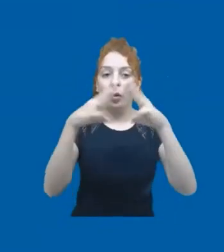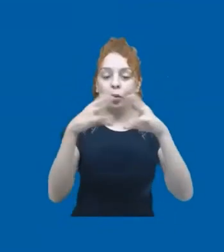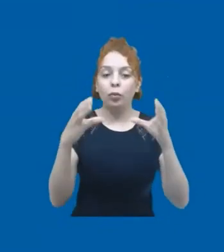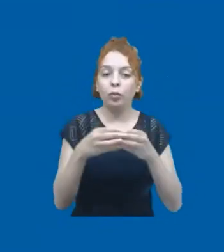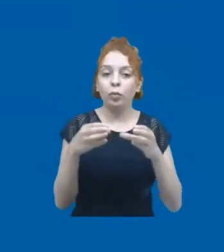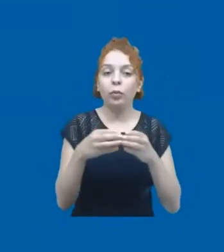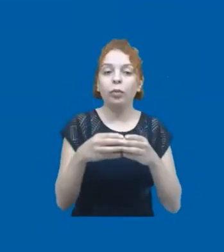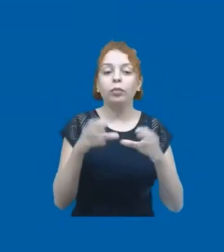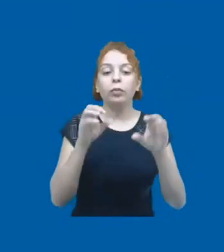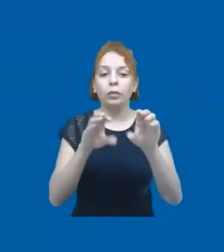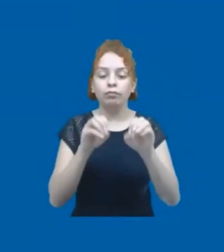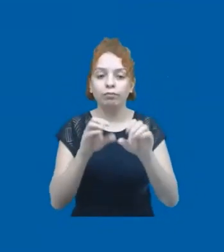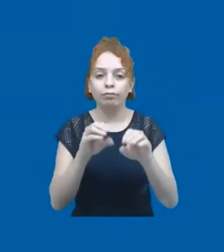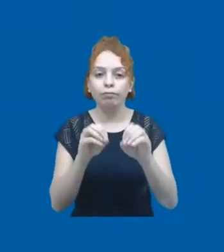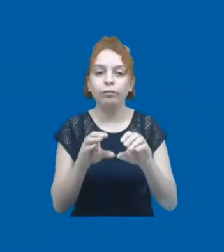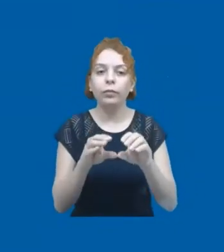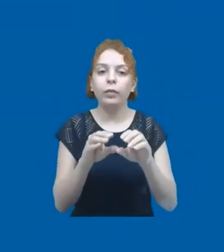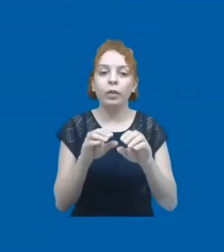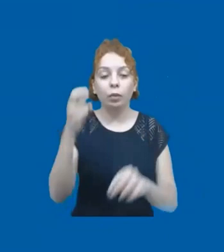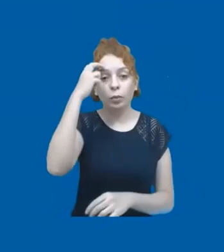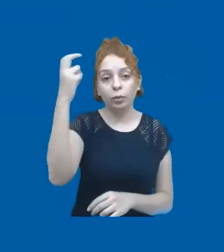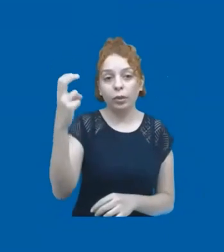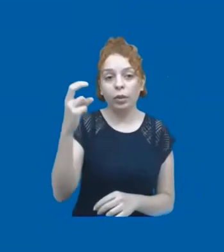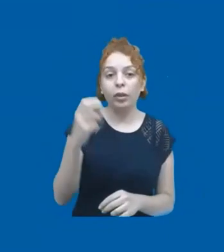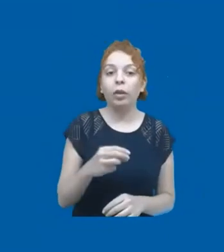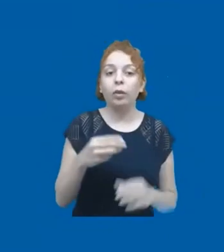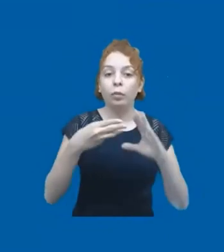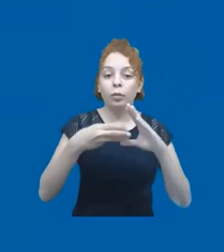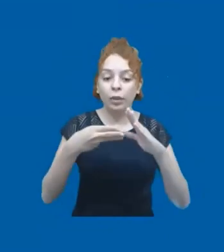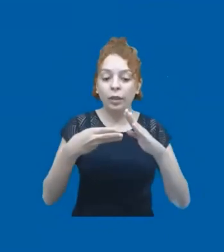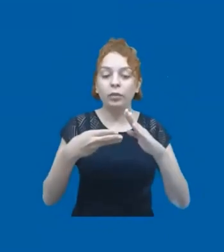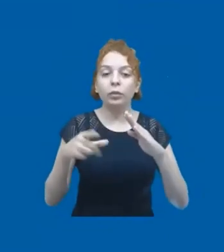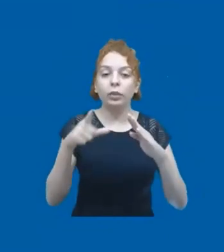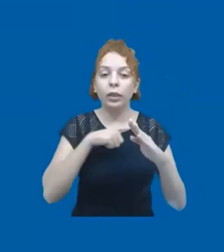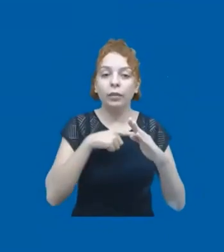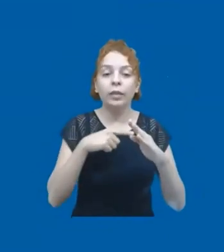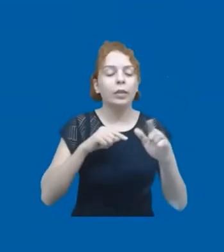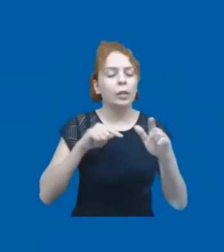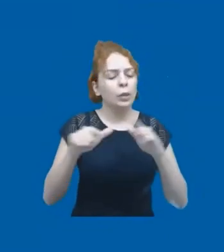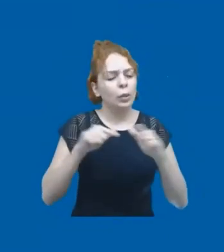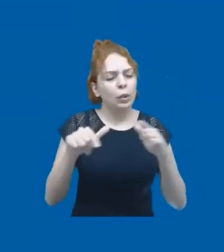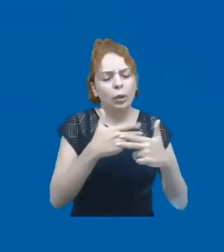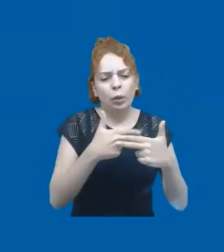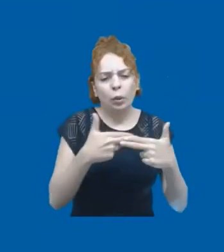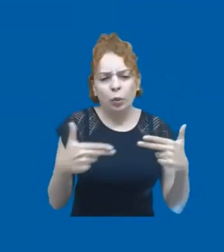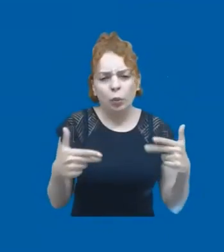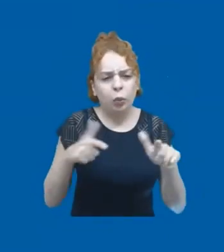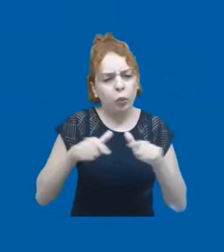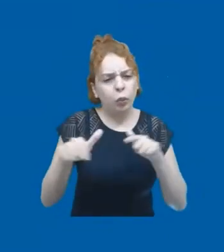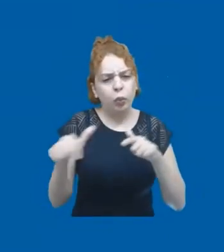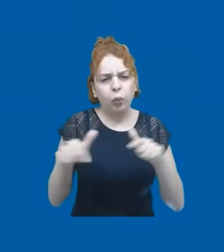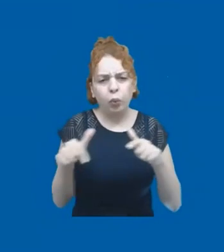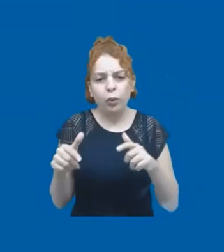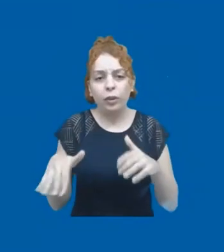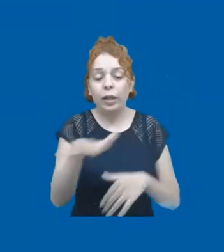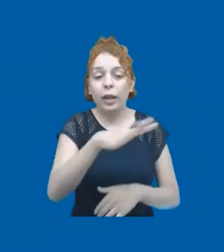educação, ciência e cultura, a Unesco, obviamente, teve muito trabalho nesses dois anos, 2020 e 2021. Na área de